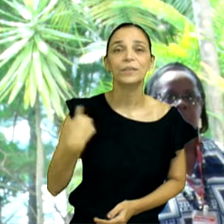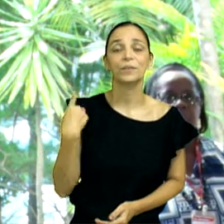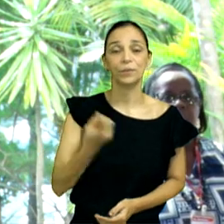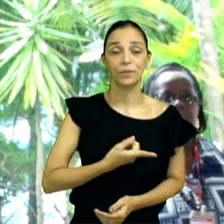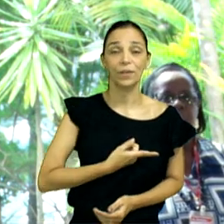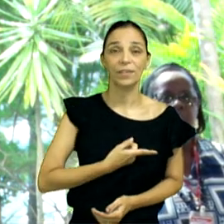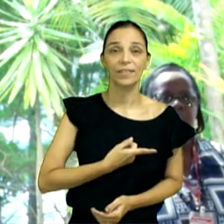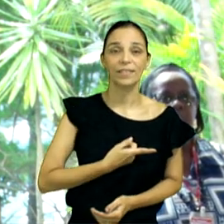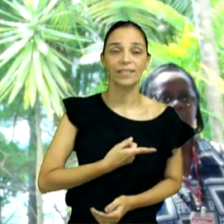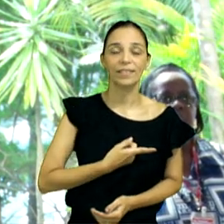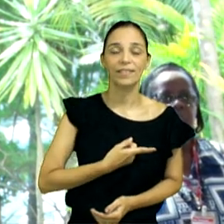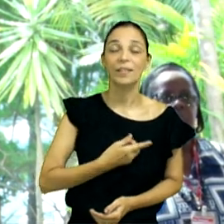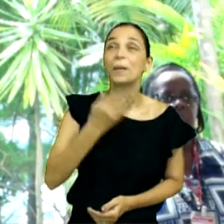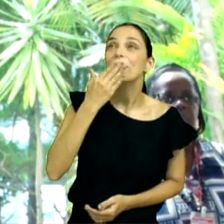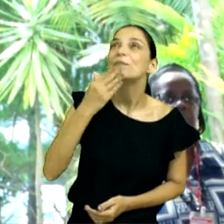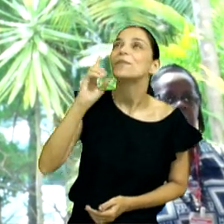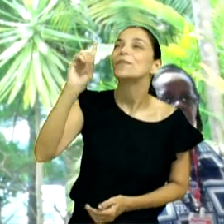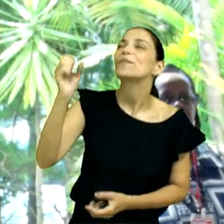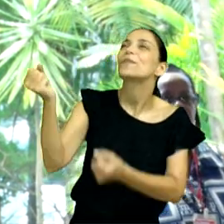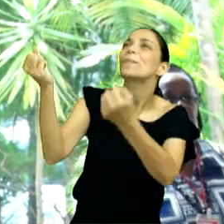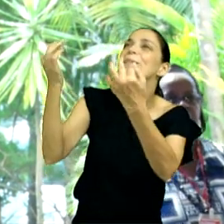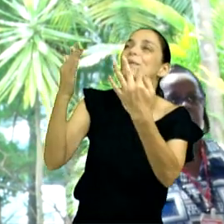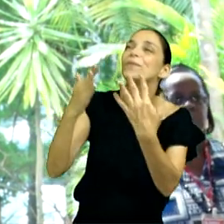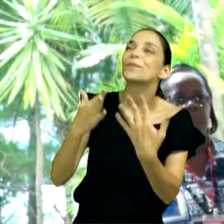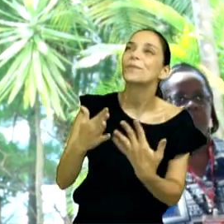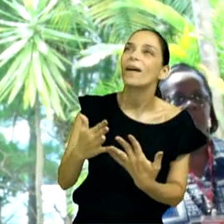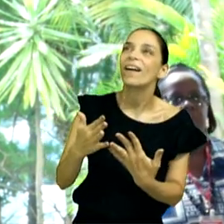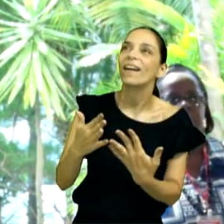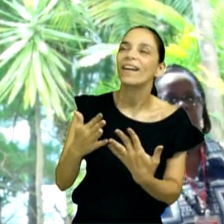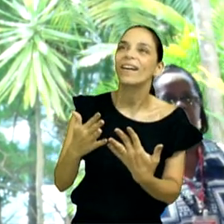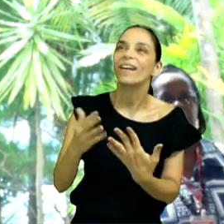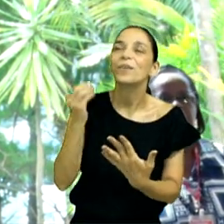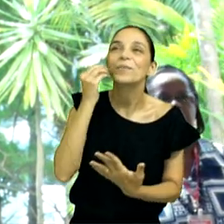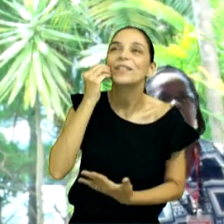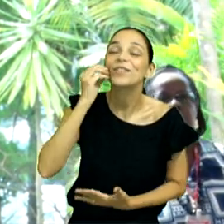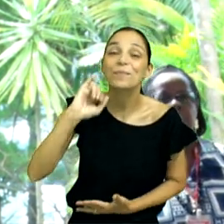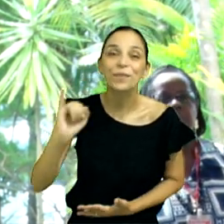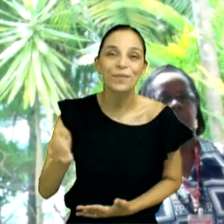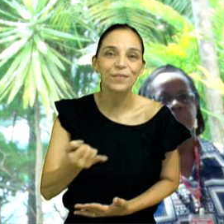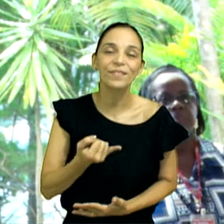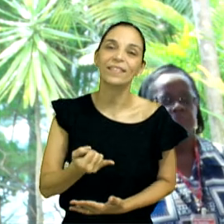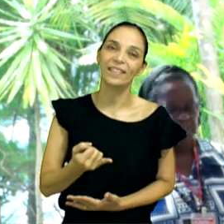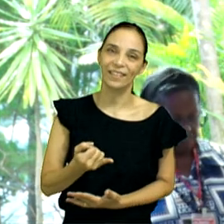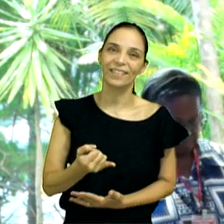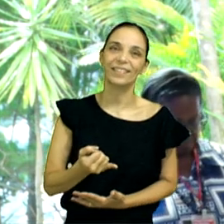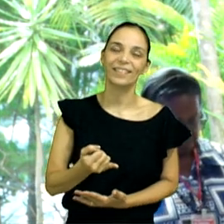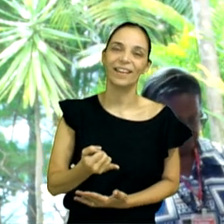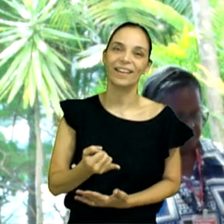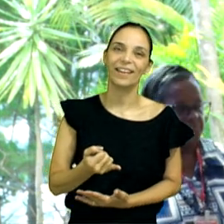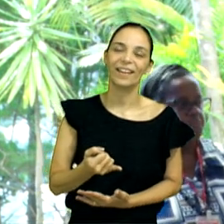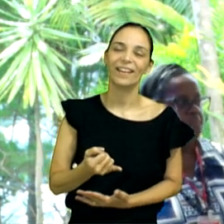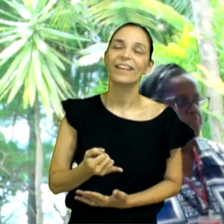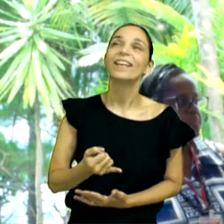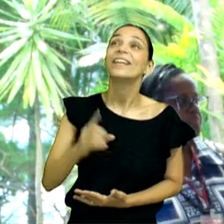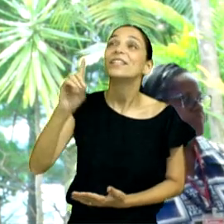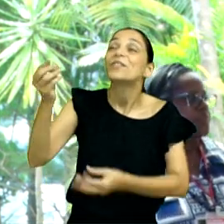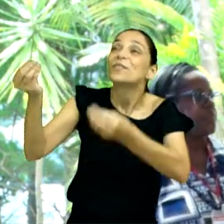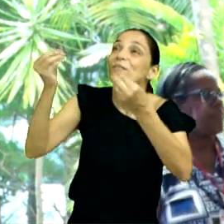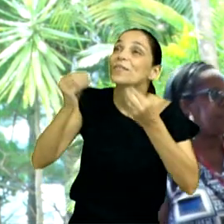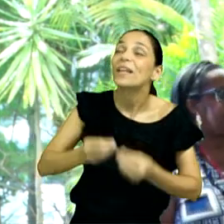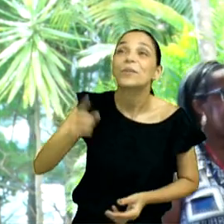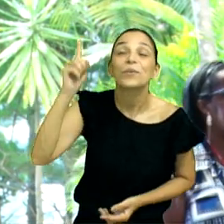para Ele nos abençoar, para aproveitarmos bem as suas oportunidades, que Ele nos dá todos os dias,